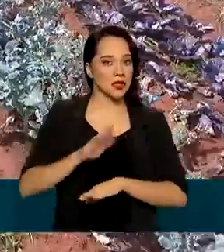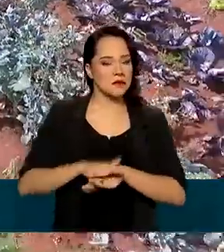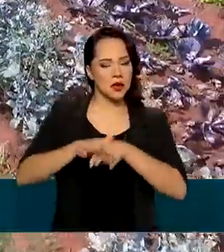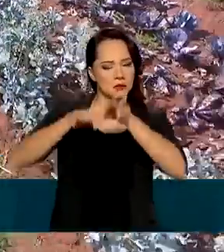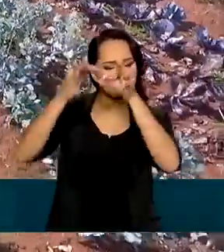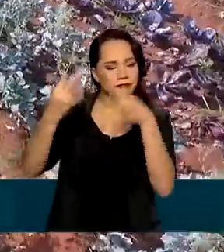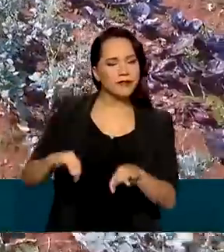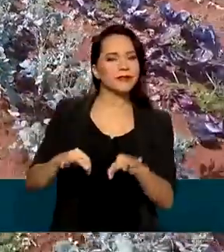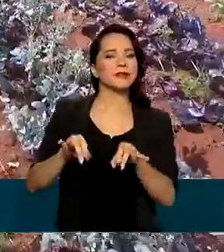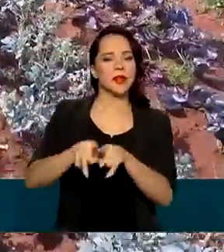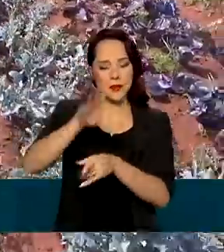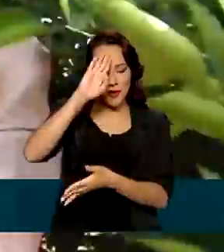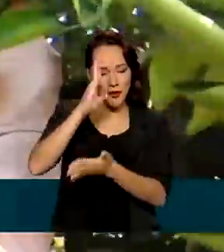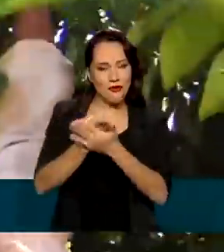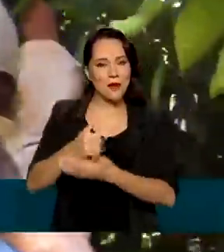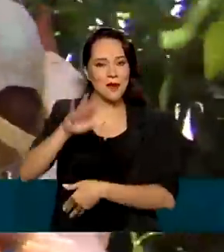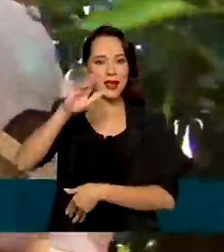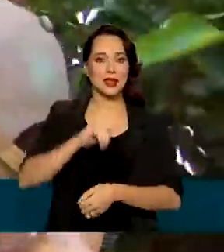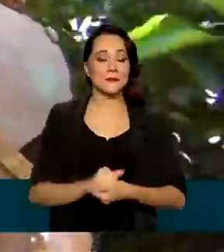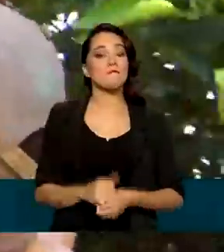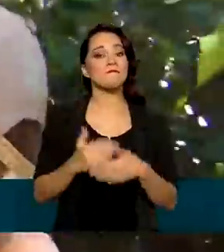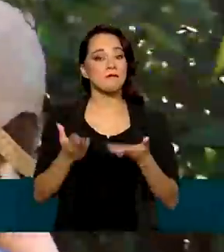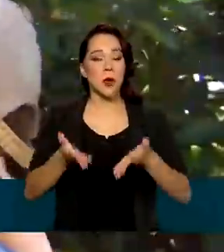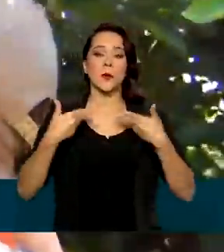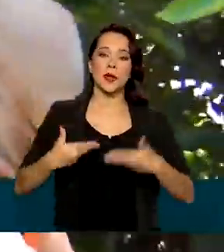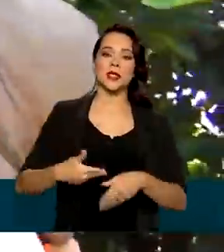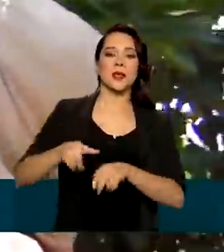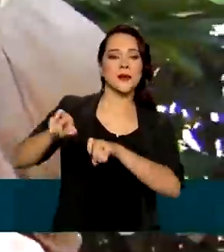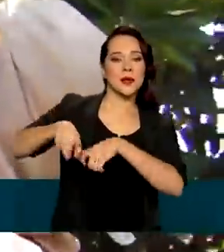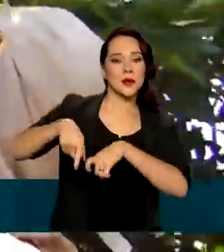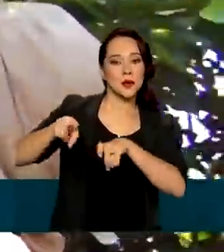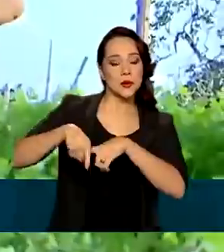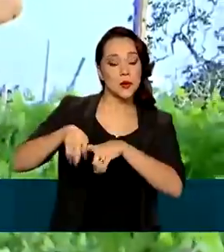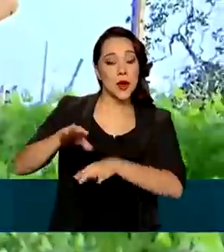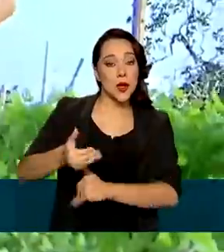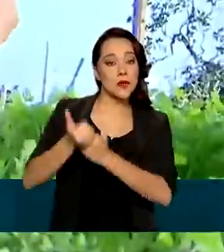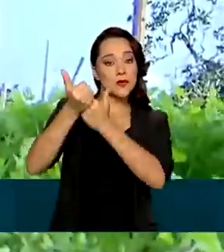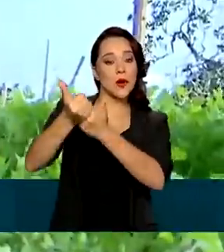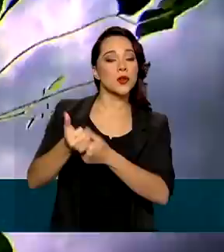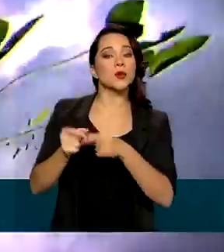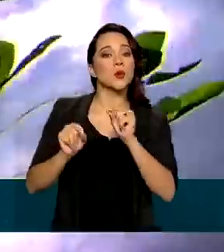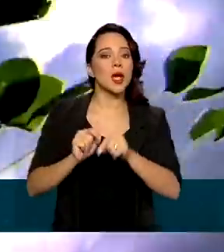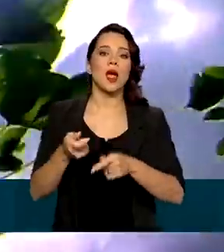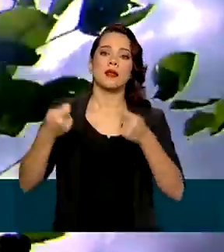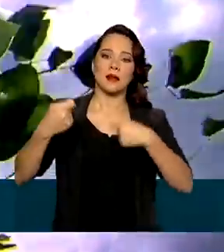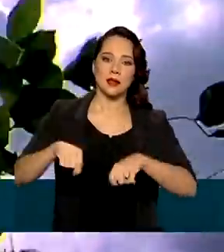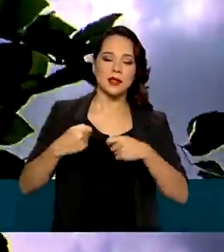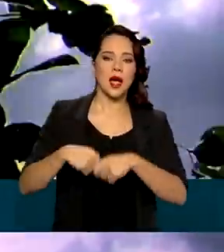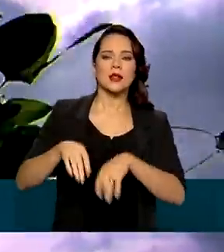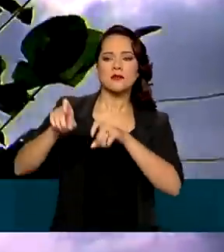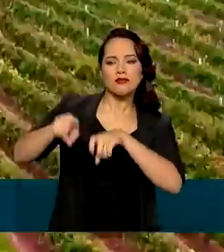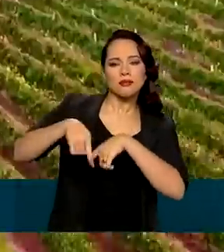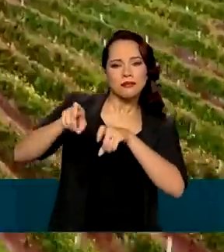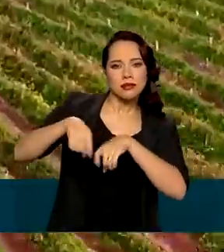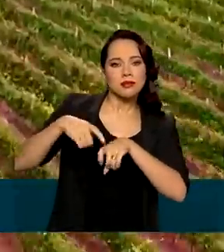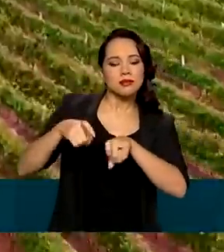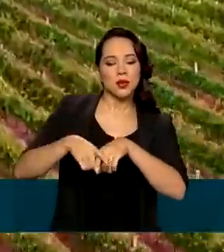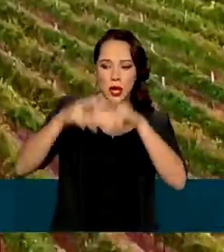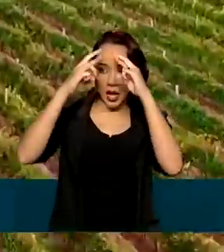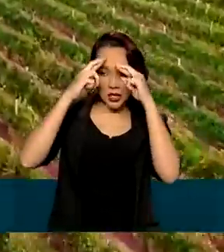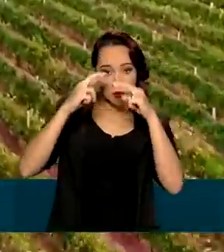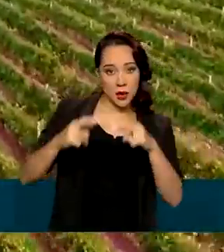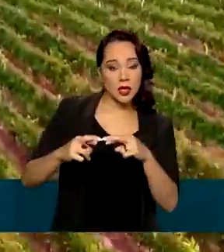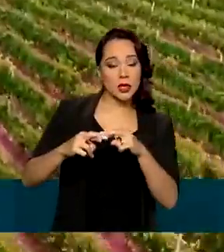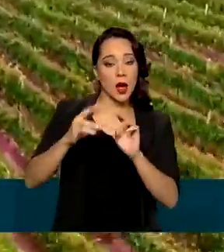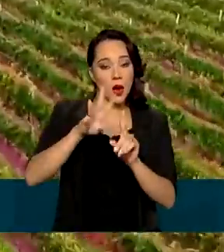preciso e confiável. Por isso, o Ministério da Agricultura reforça a necessidade do produtor em respeitar